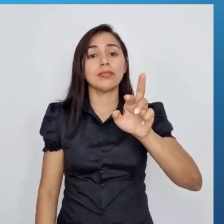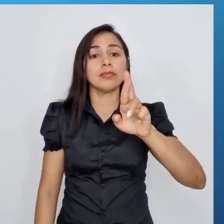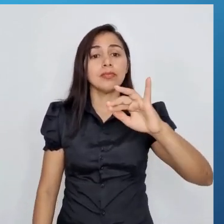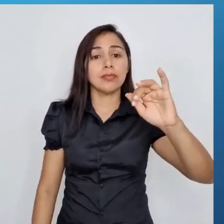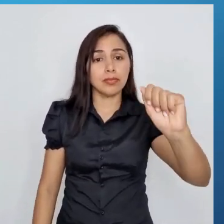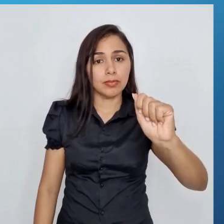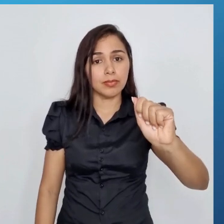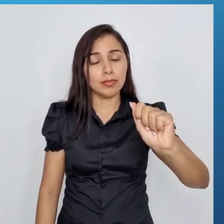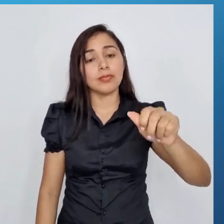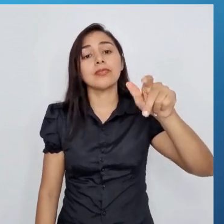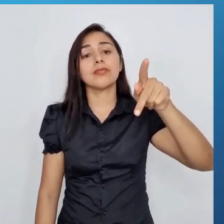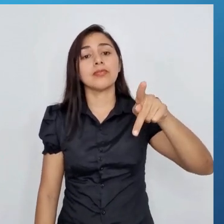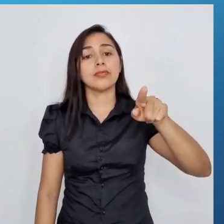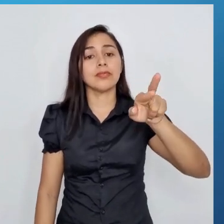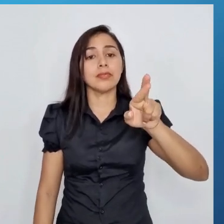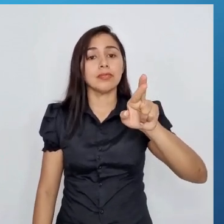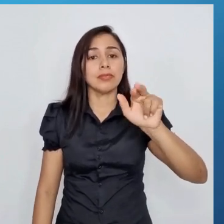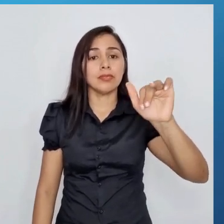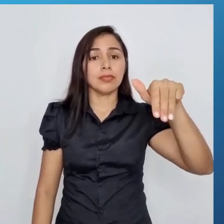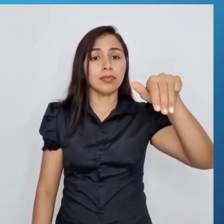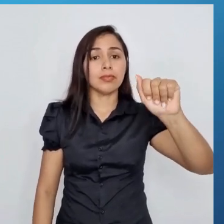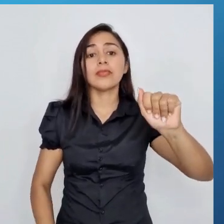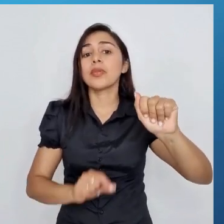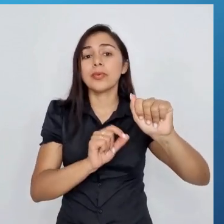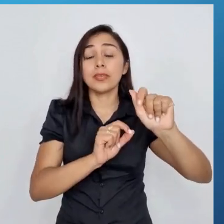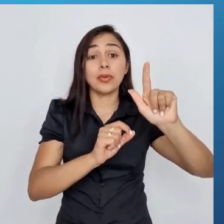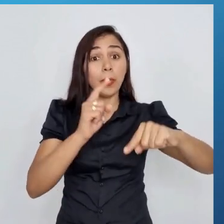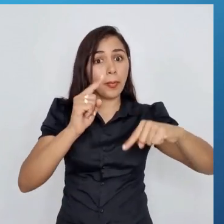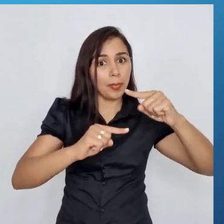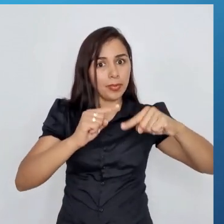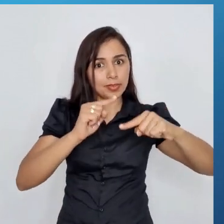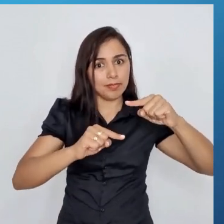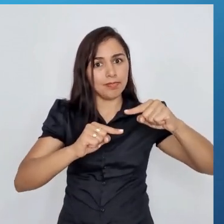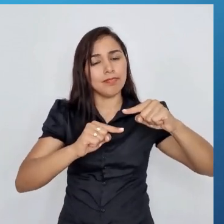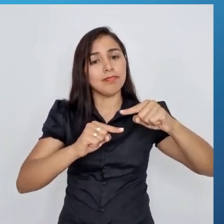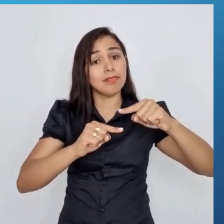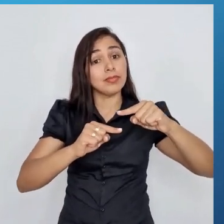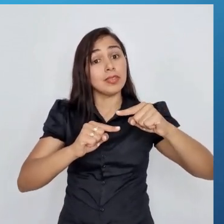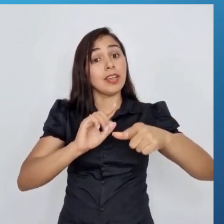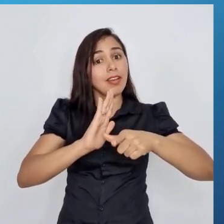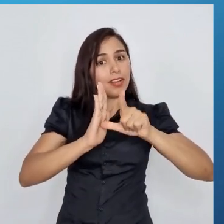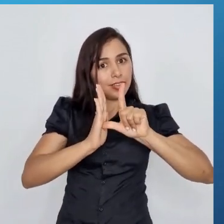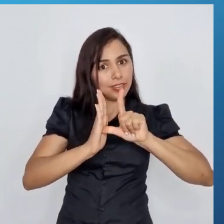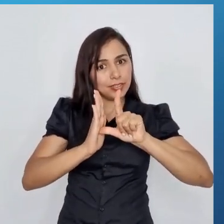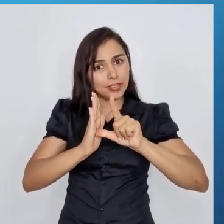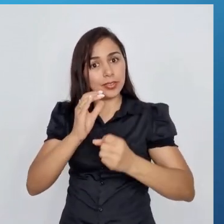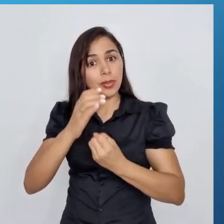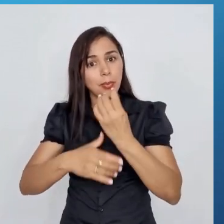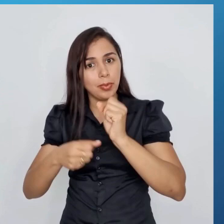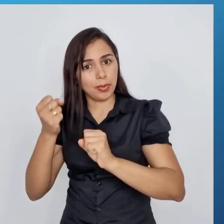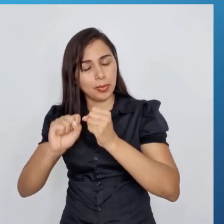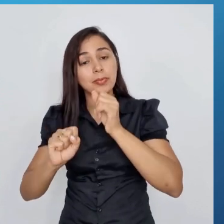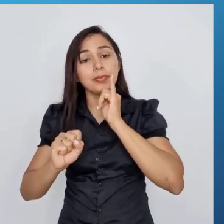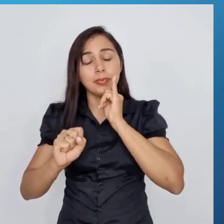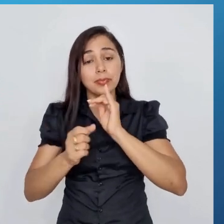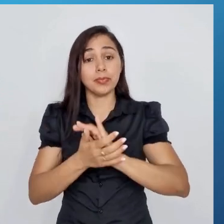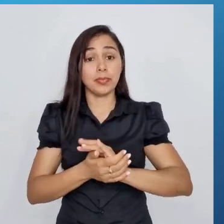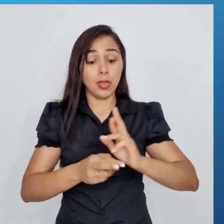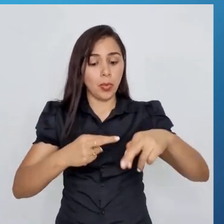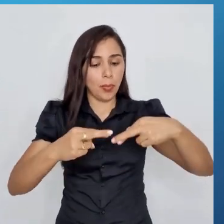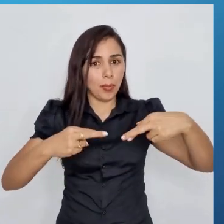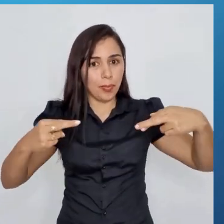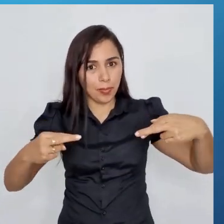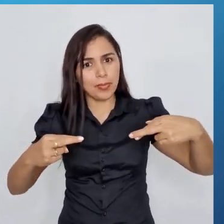para fazer os seus produtos. Um exemplo. O macarrão que você consome, ele é